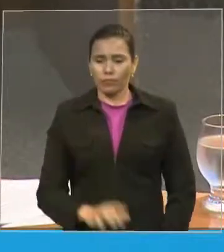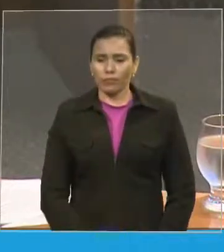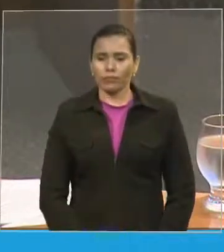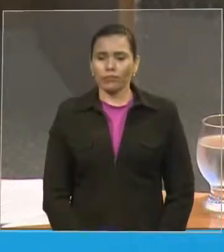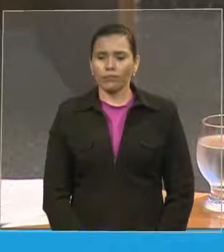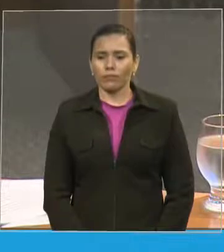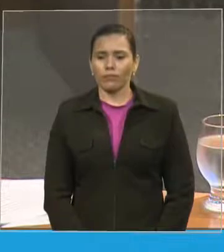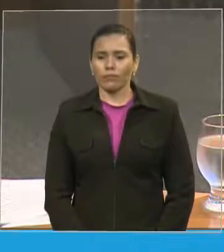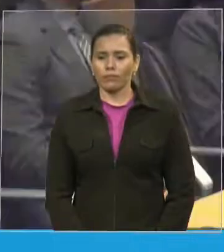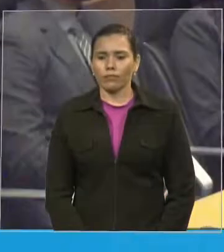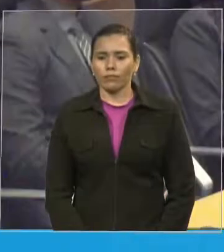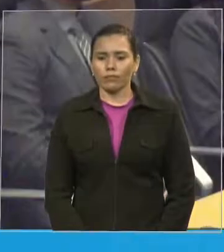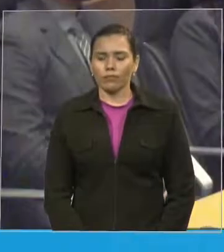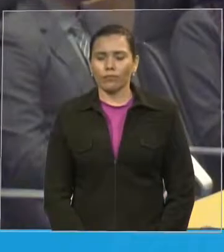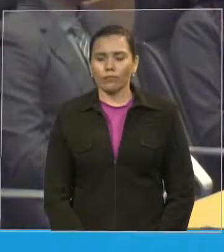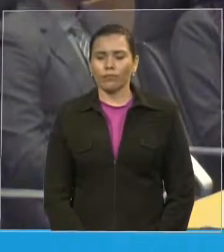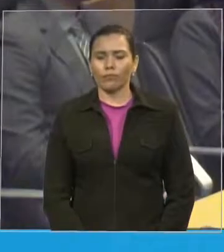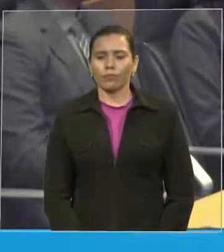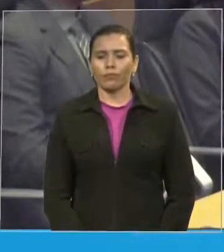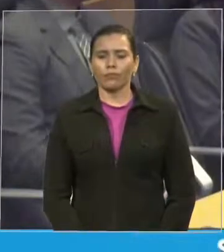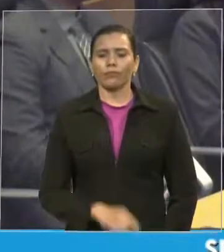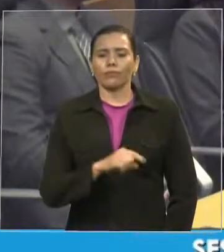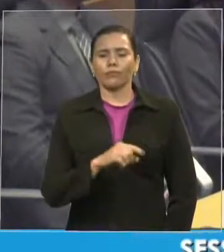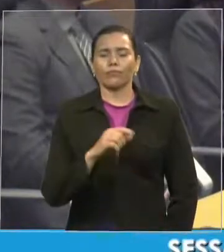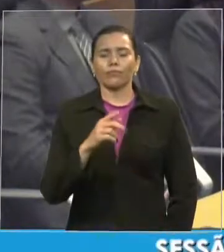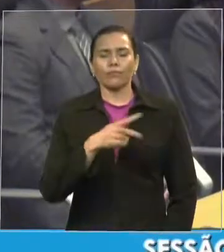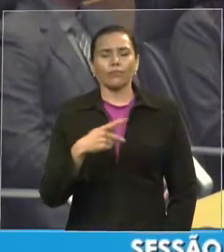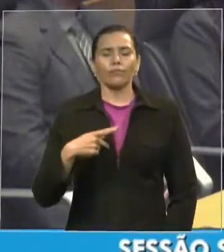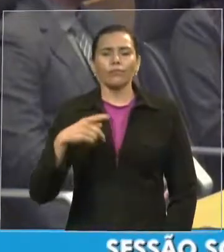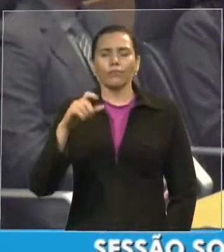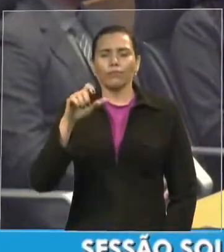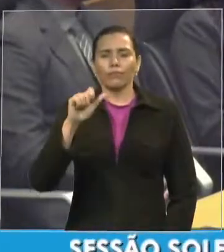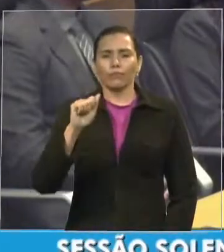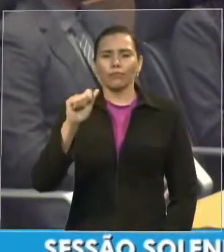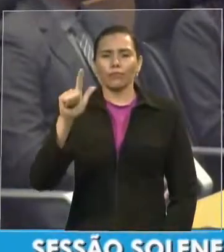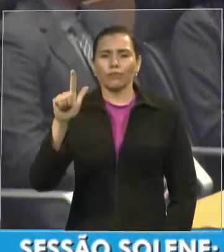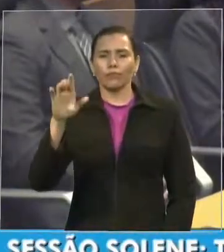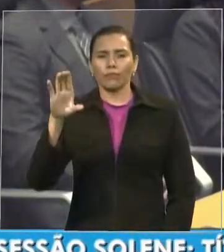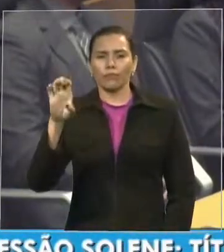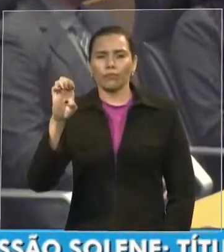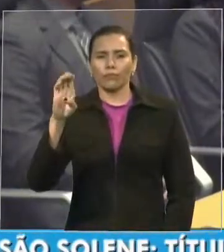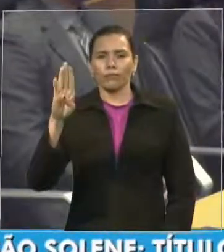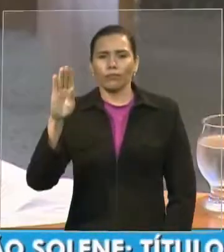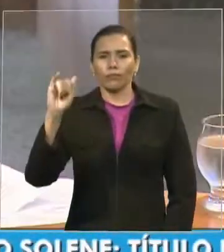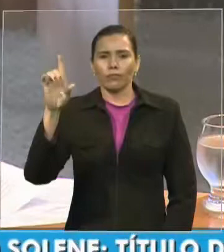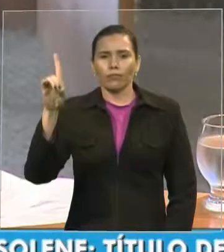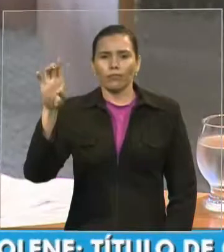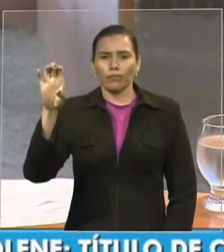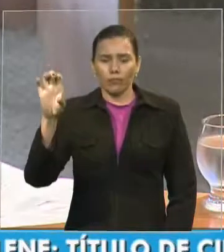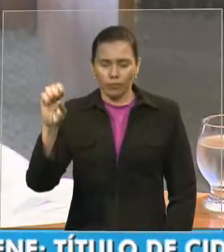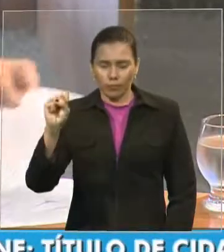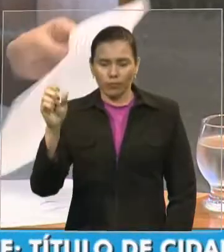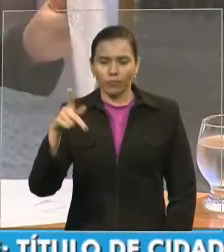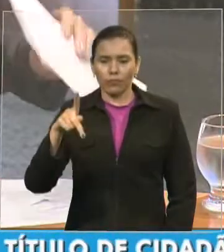pastor Acebídez Pereira, de Vasconcelo, que tinha sido pastor da Assembleia de Deus no Maranhão.